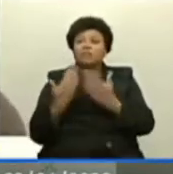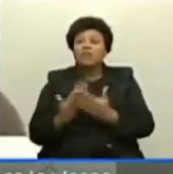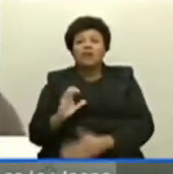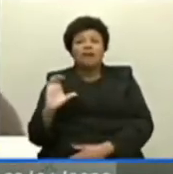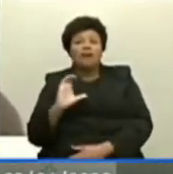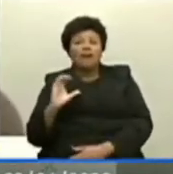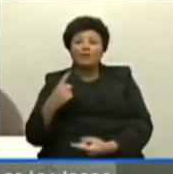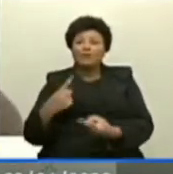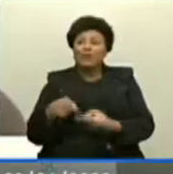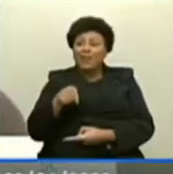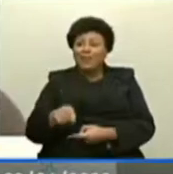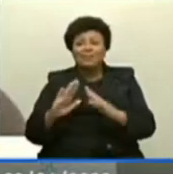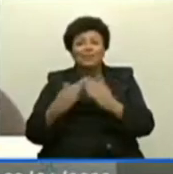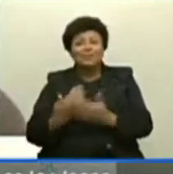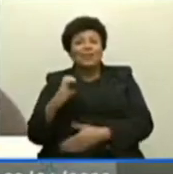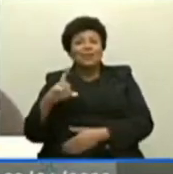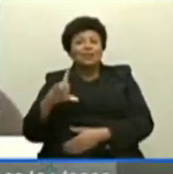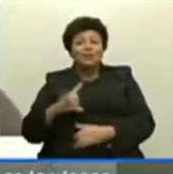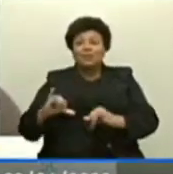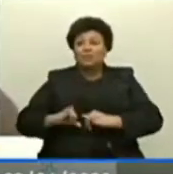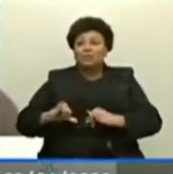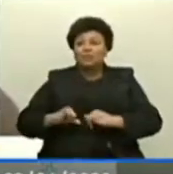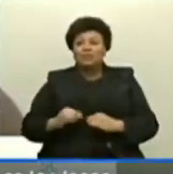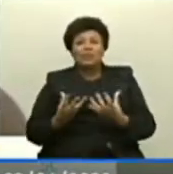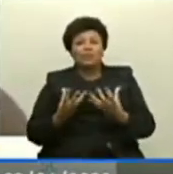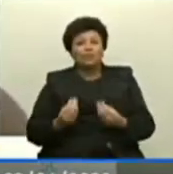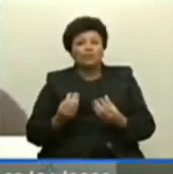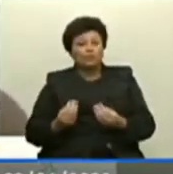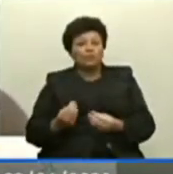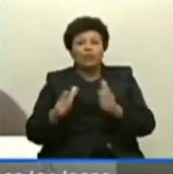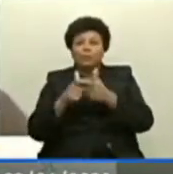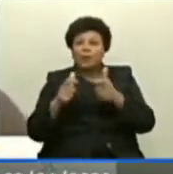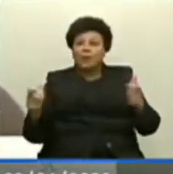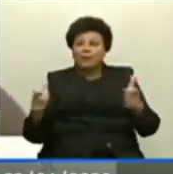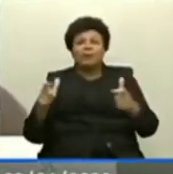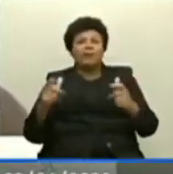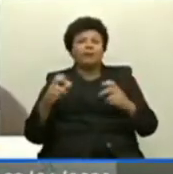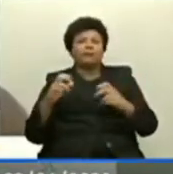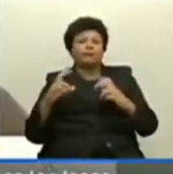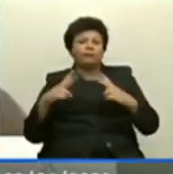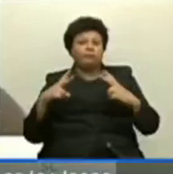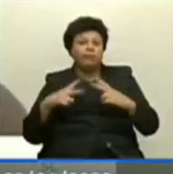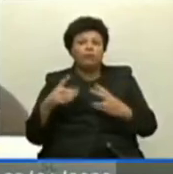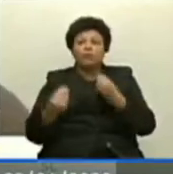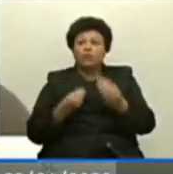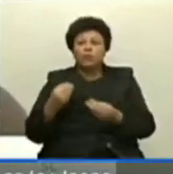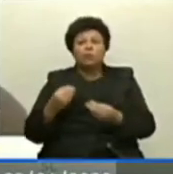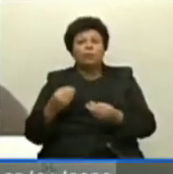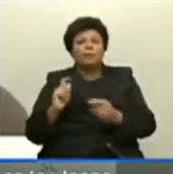essas escolinhas têm sofrido muito, né? São a maioria em si privada, de se sustentar.